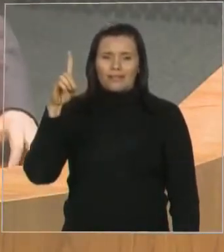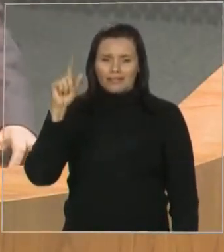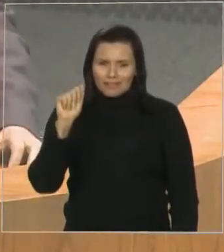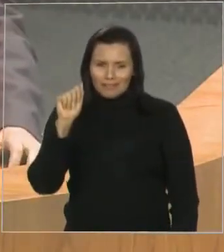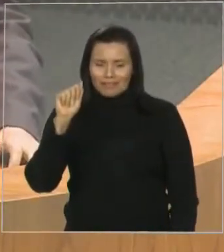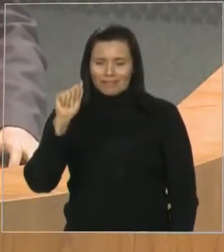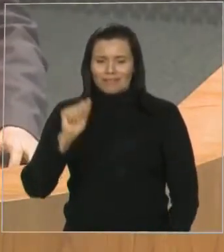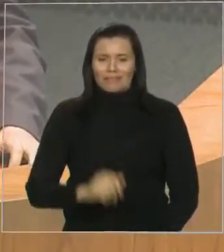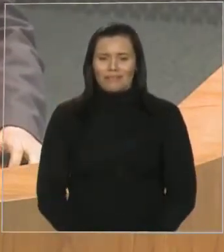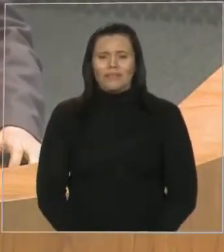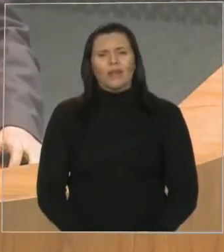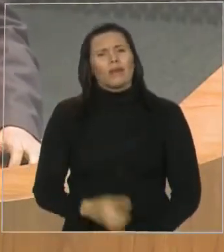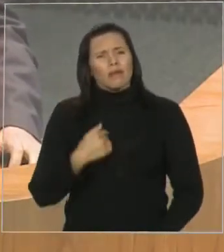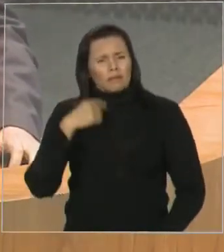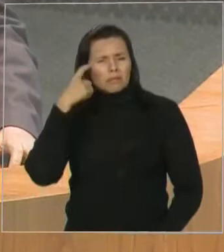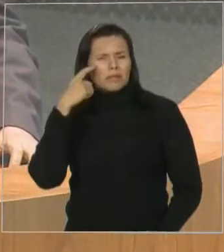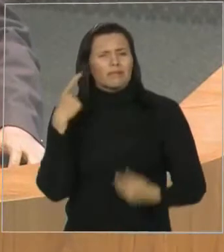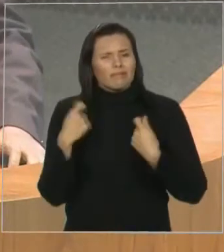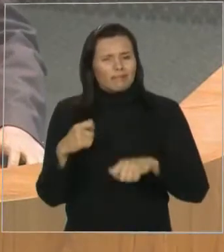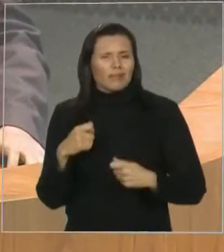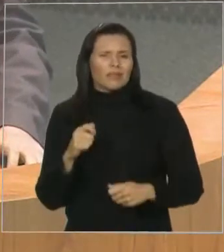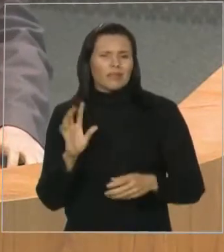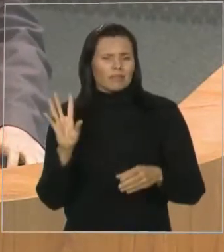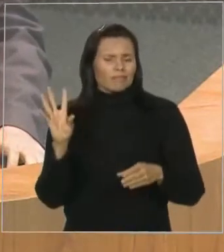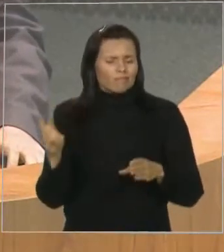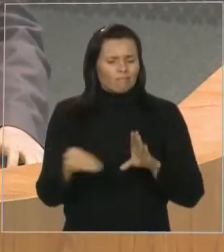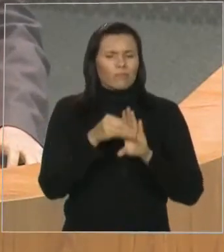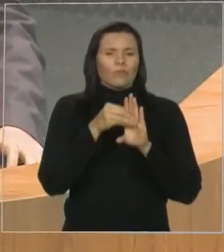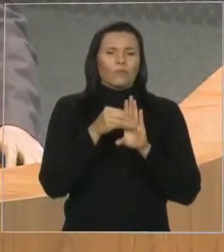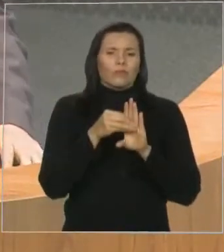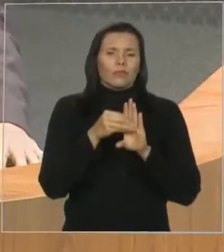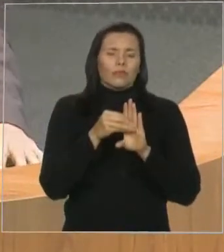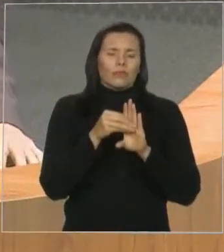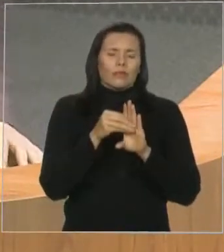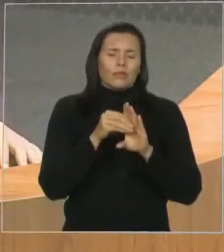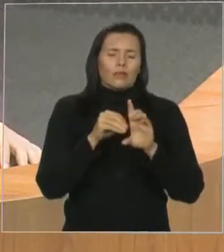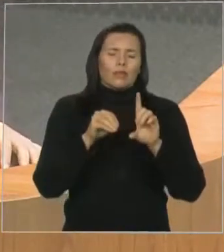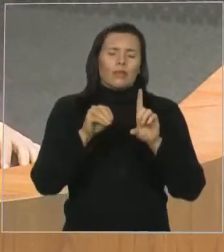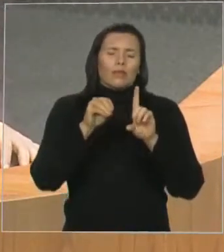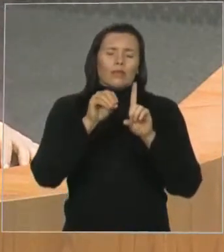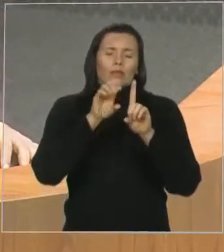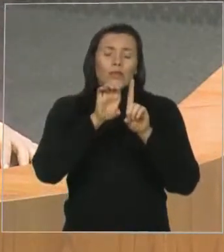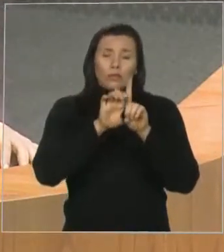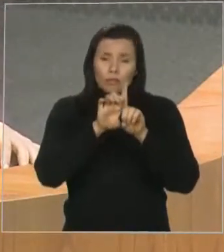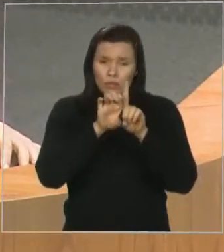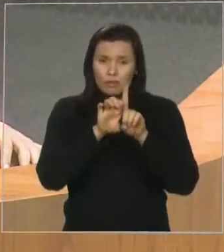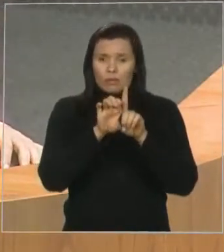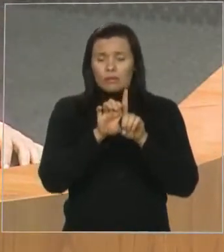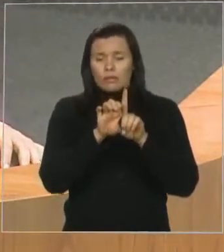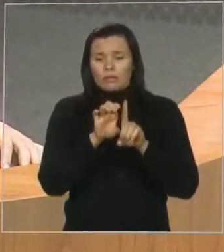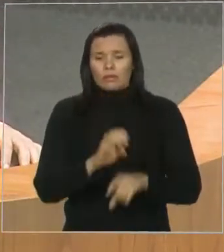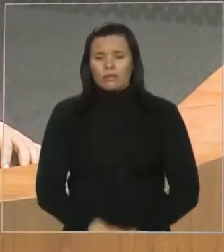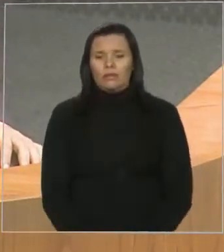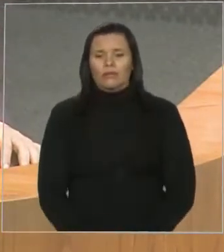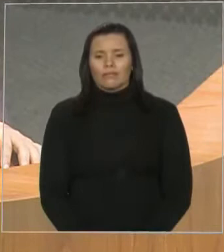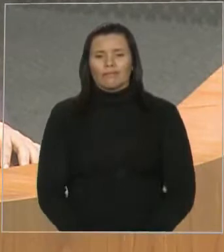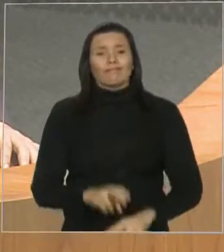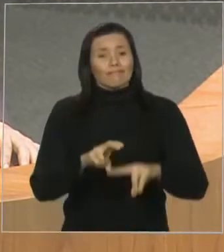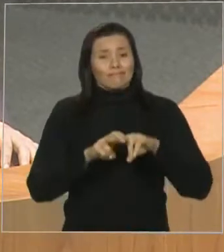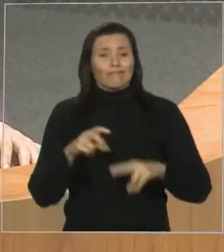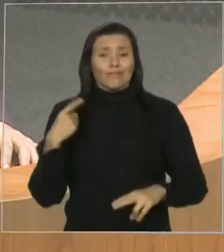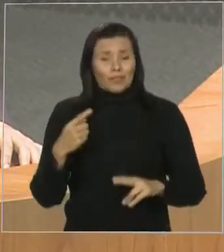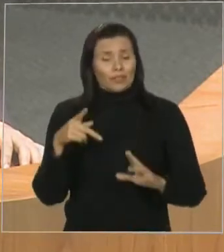calendário oficial. Pois bem, agora nós temos, por aprovação desta casa, vai a sanção do governador